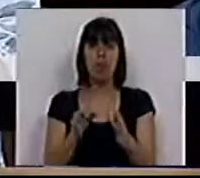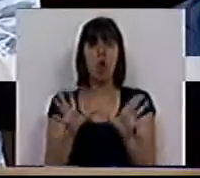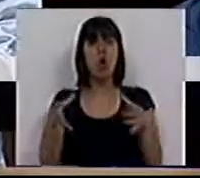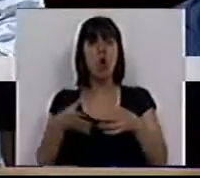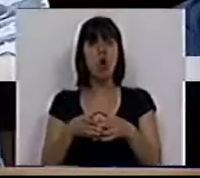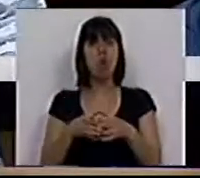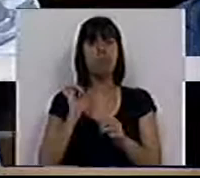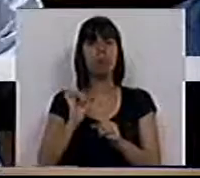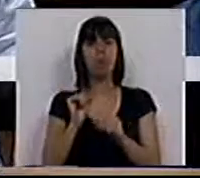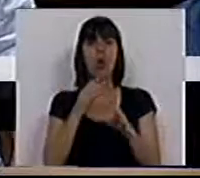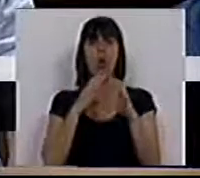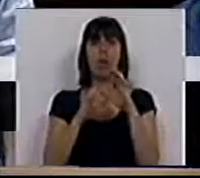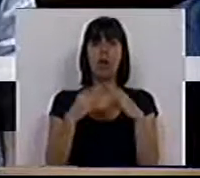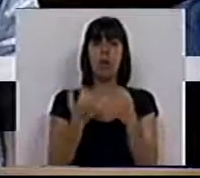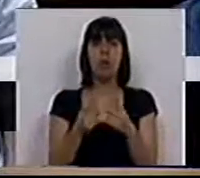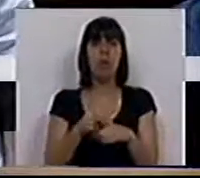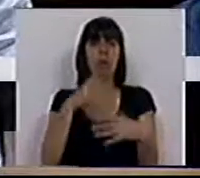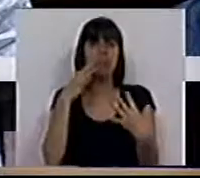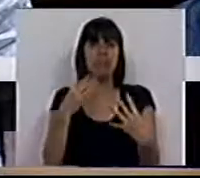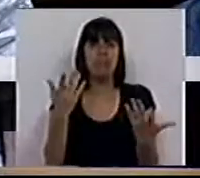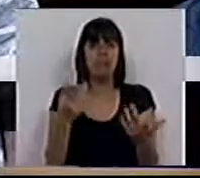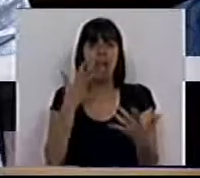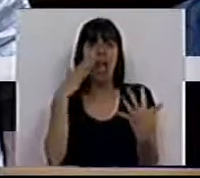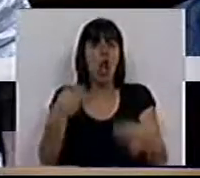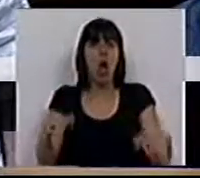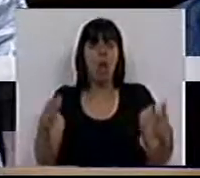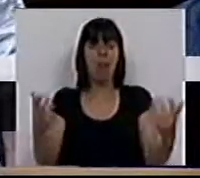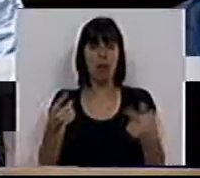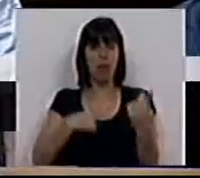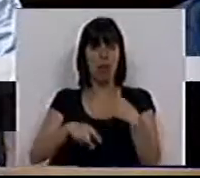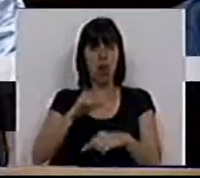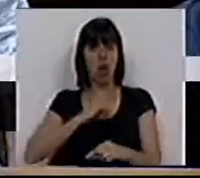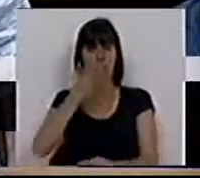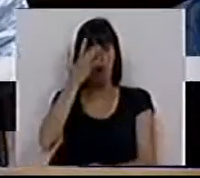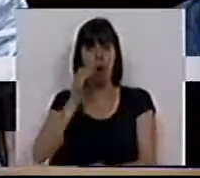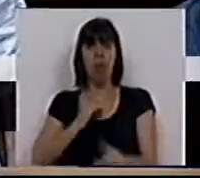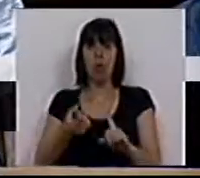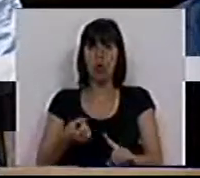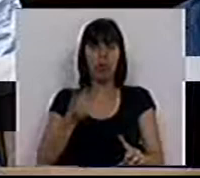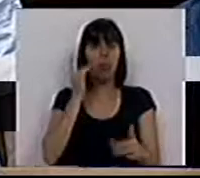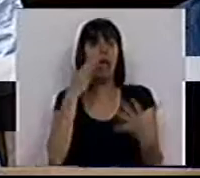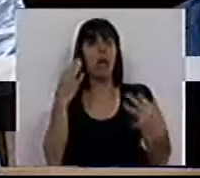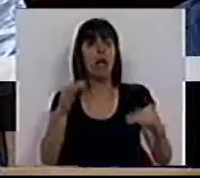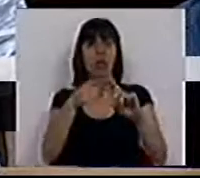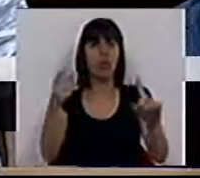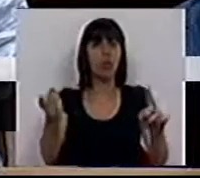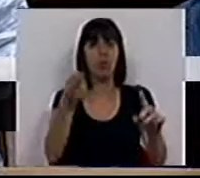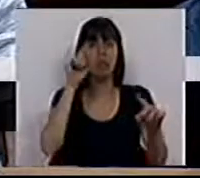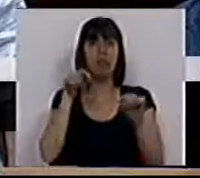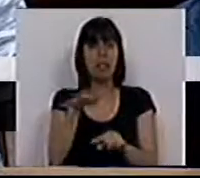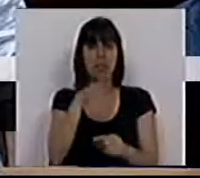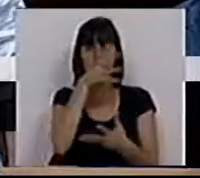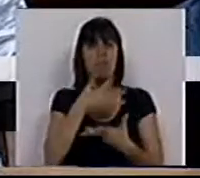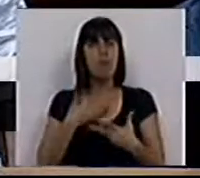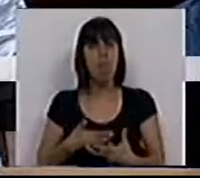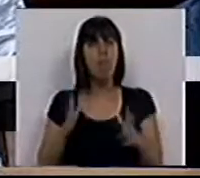da comunicação social com banalidades nos dias que correm. É evidente que, do nosso ponto de vista, não há qualquer banalidade. Esta situação é